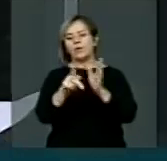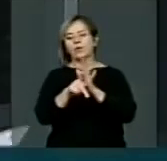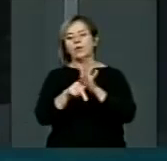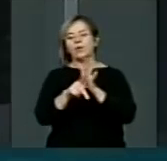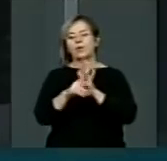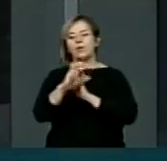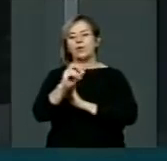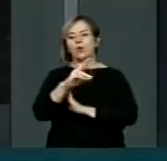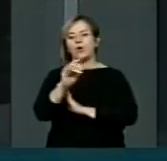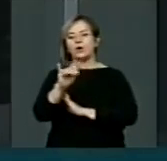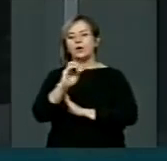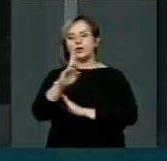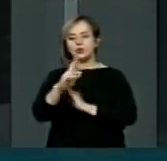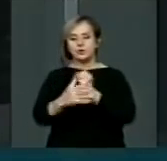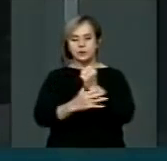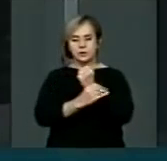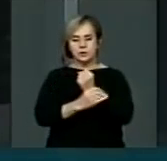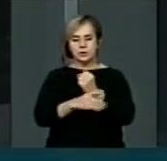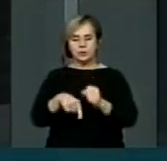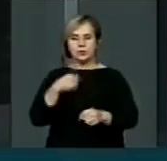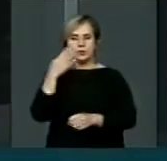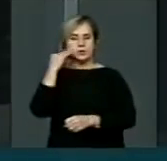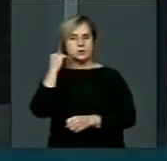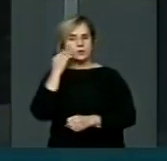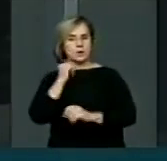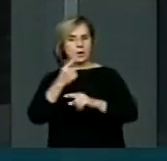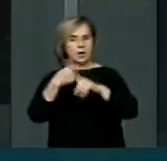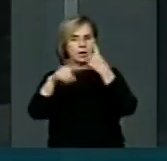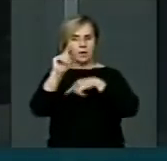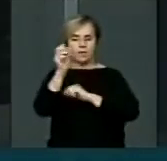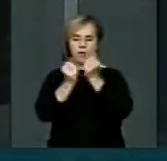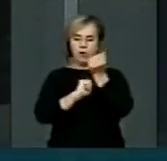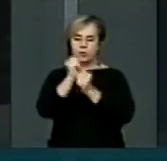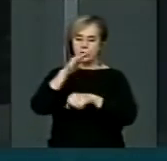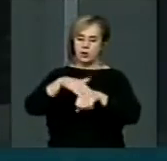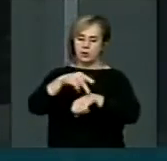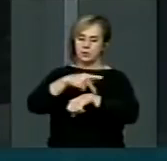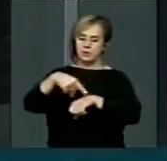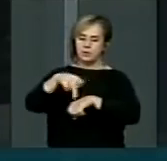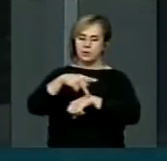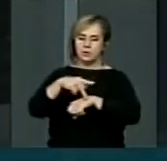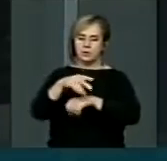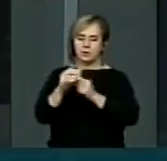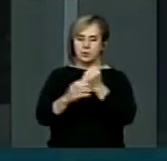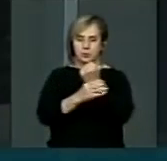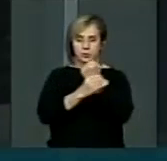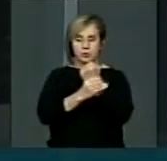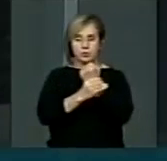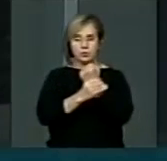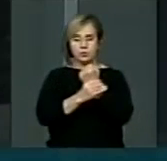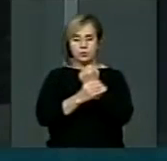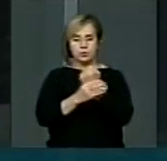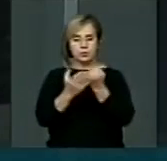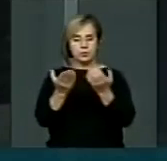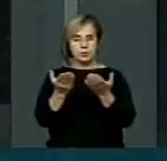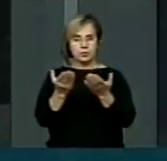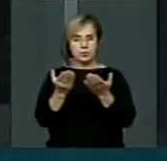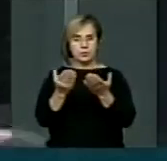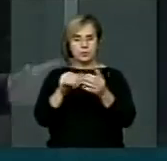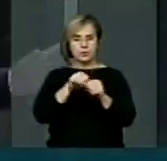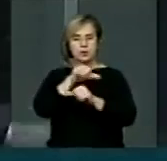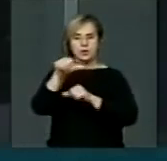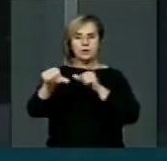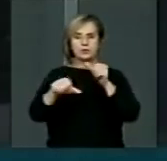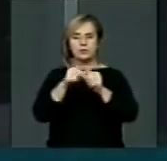E nós sabemos que com a revolução industrial no nosso Brasil, no nosso país, o seguro acabou se tornando um item praticamente